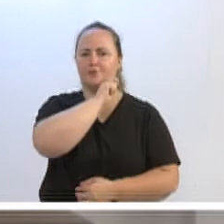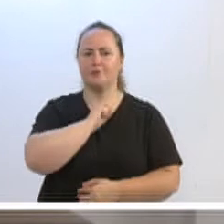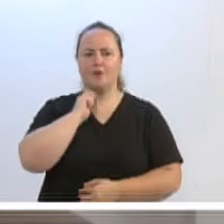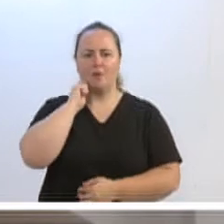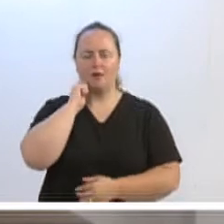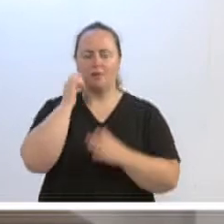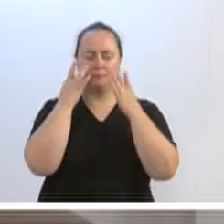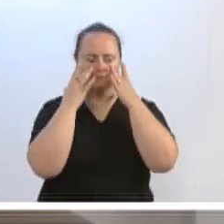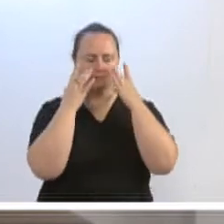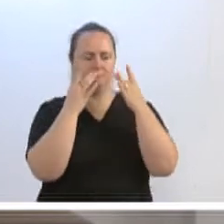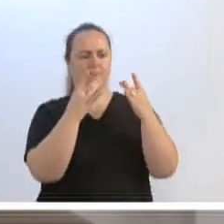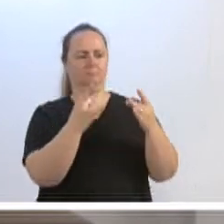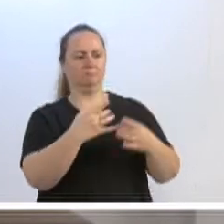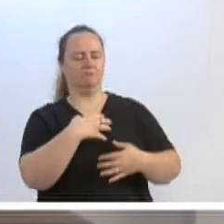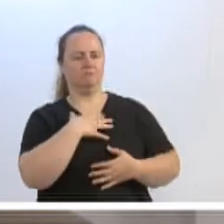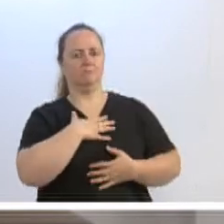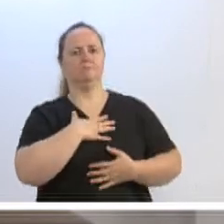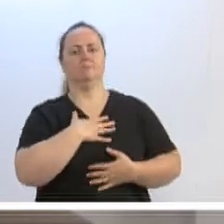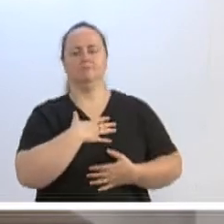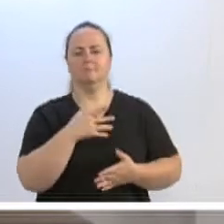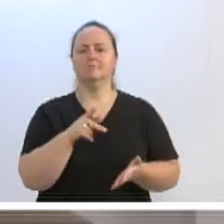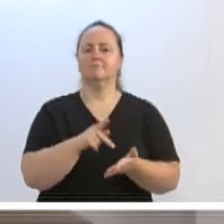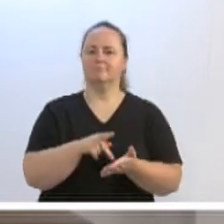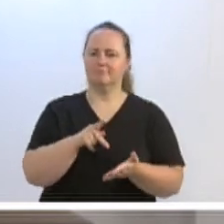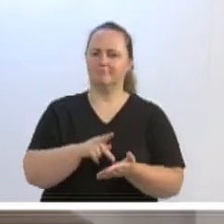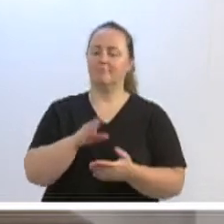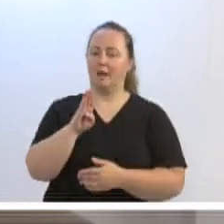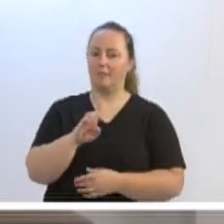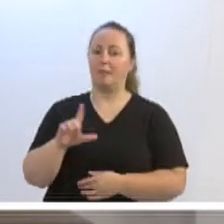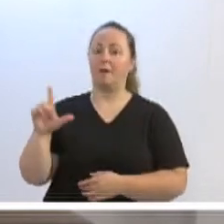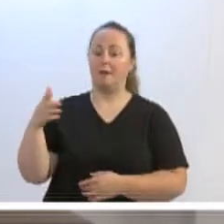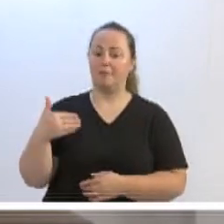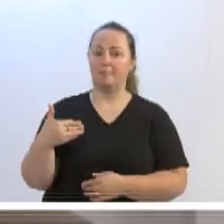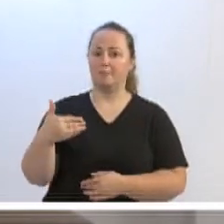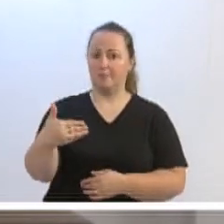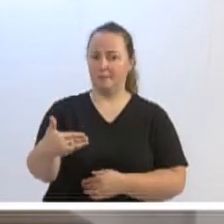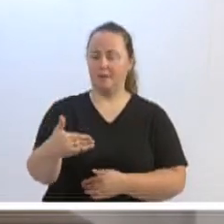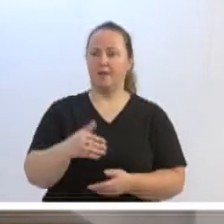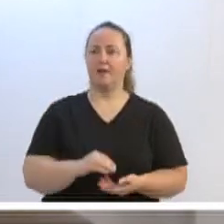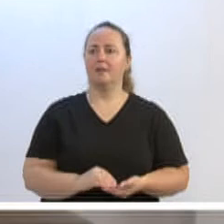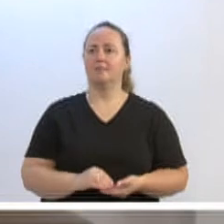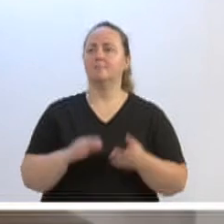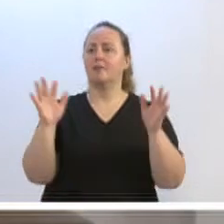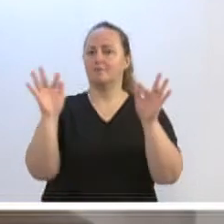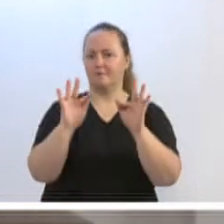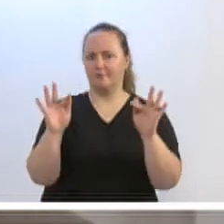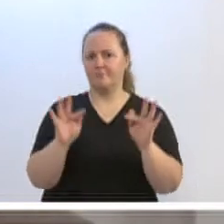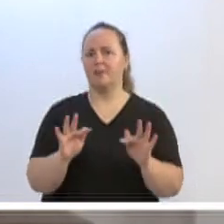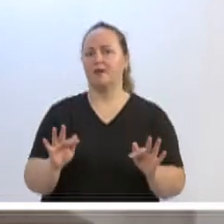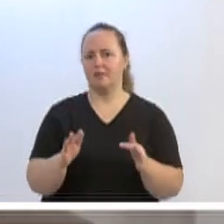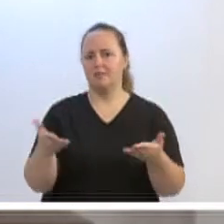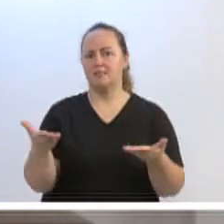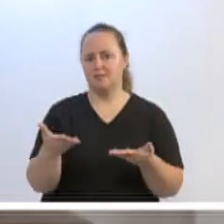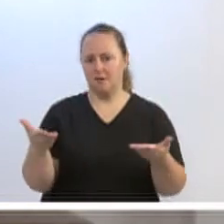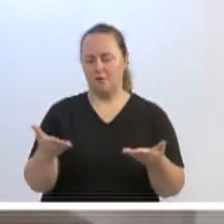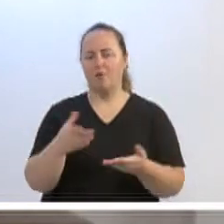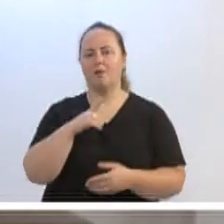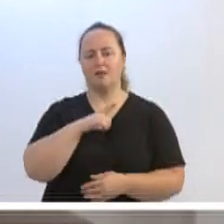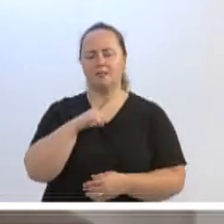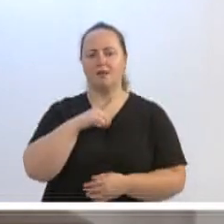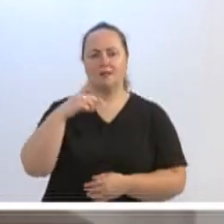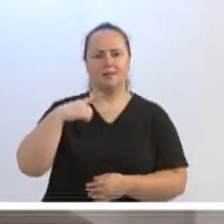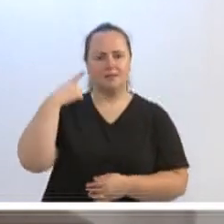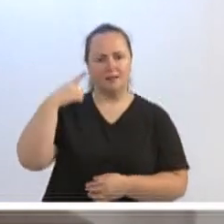chamou realmente a atenção de todos, de modo que a cidade de Blumenau, infelizmente, fez agora um deputado estadual, que nós